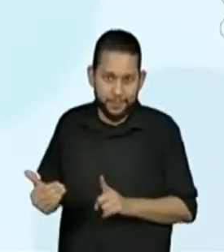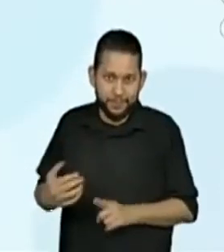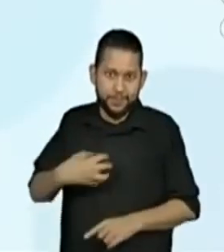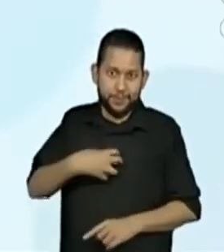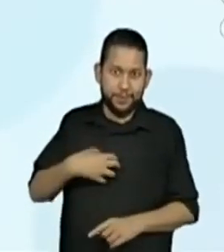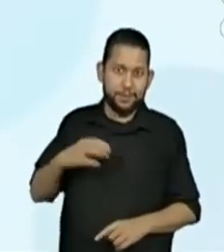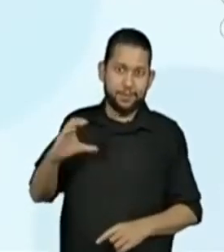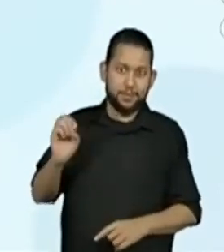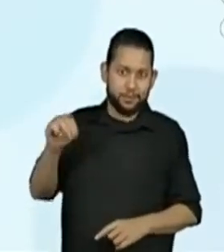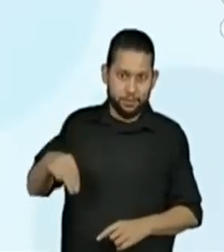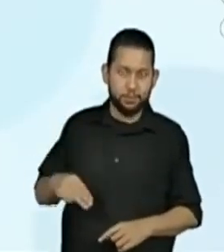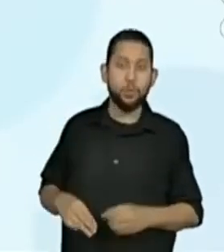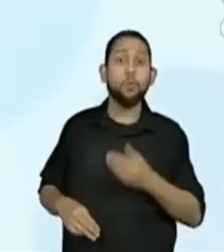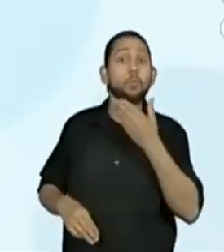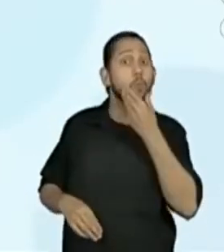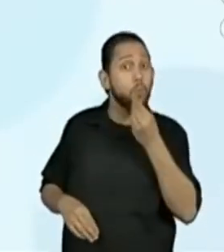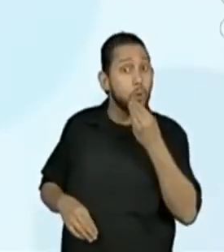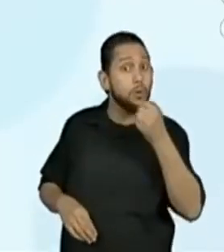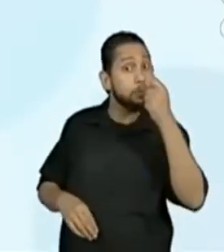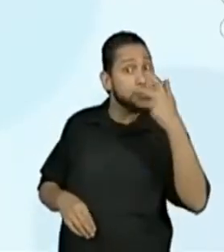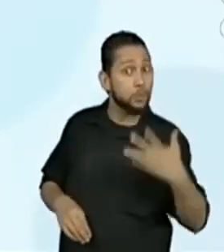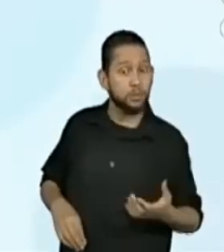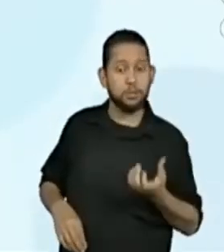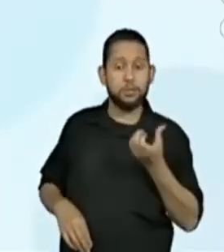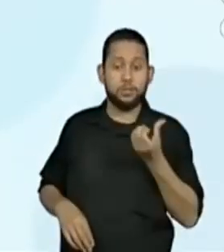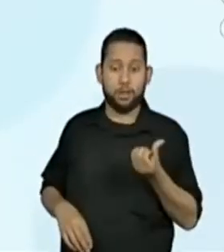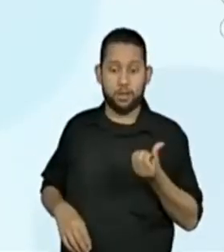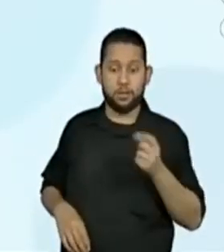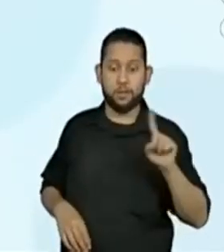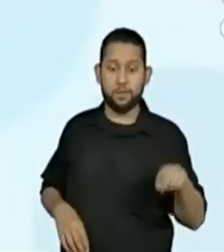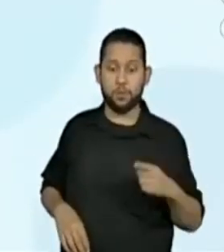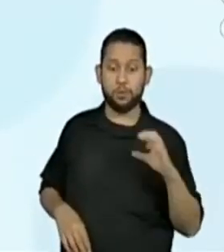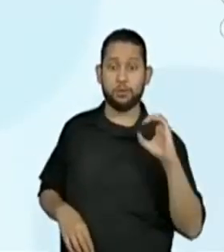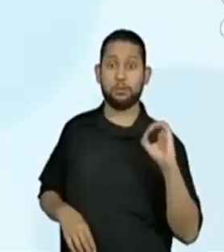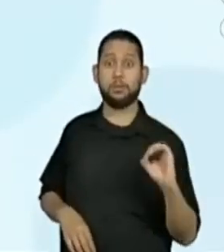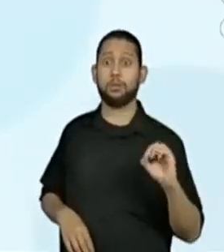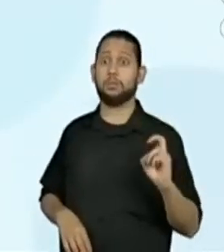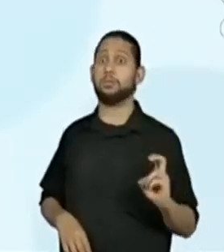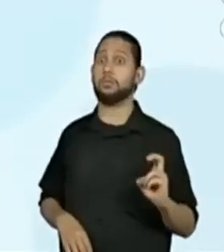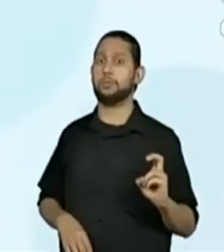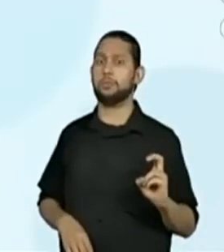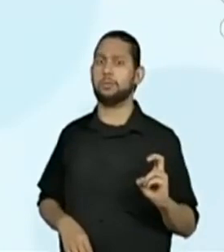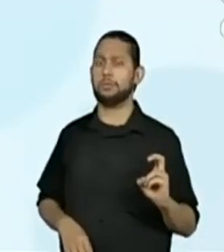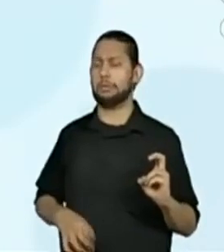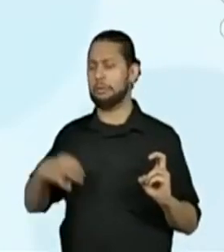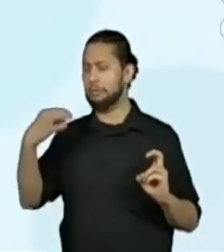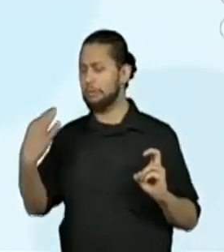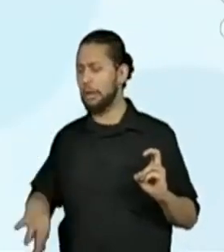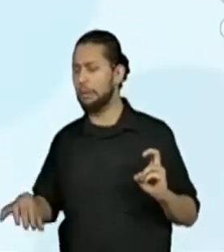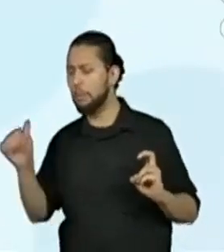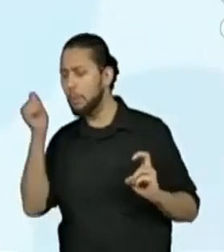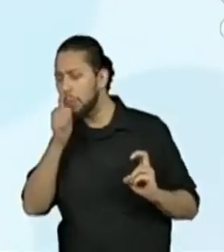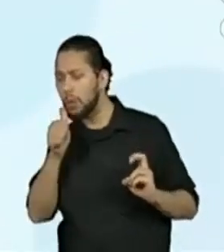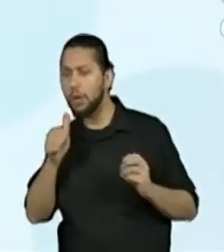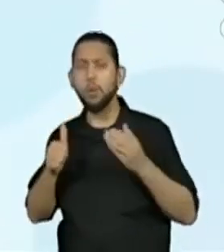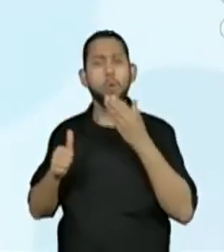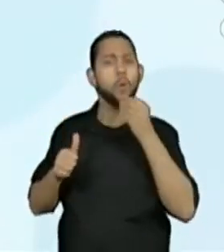E Paulo, 6,05 centímetros. Quem está certo?